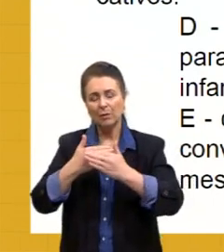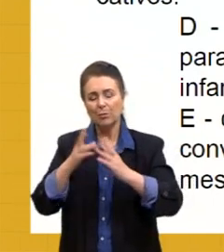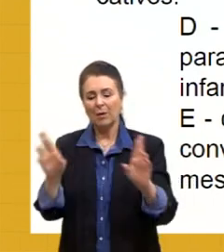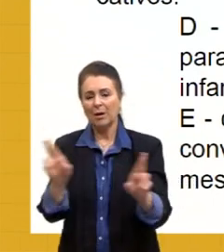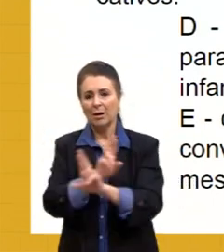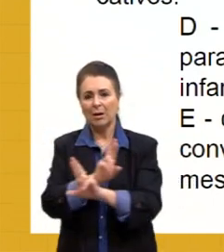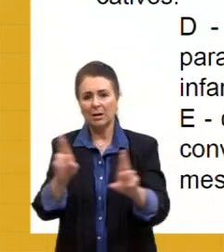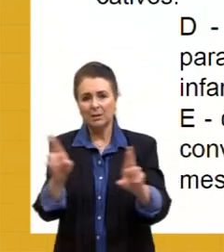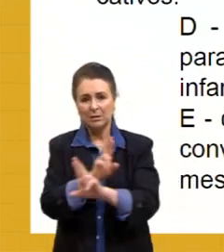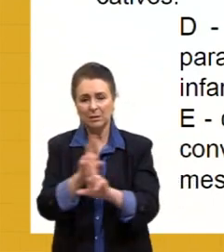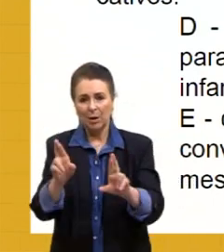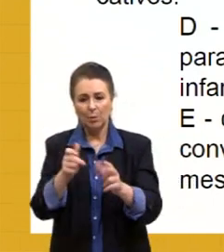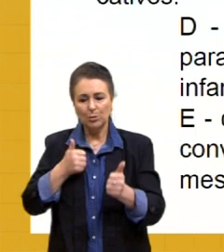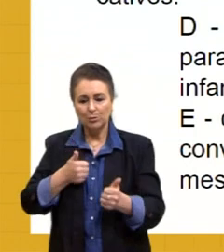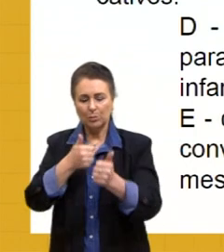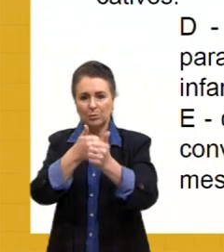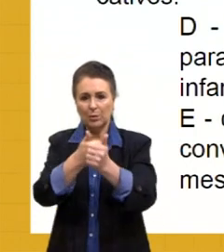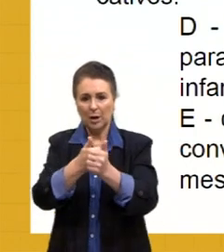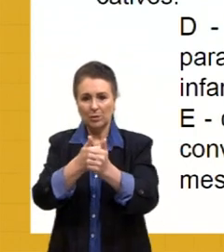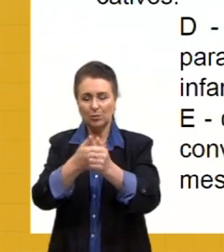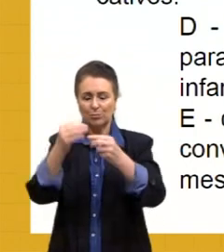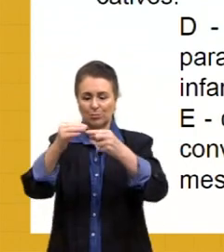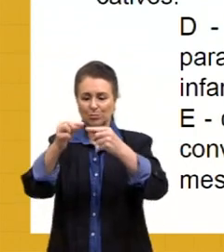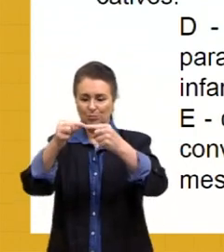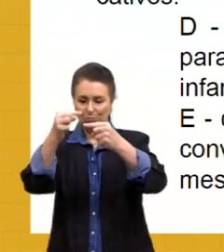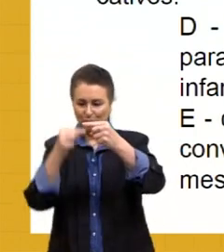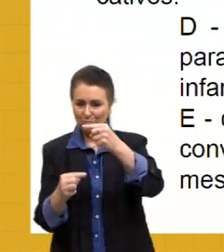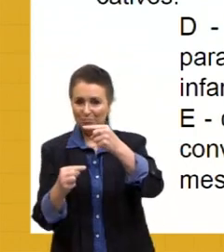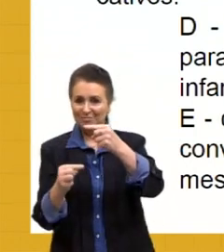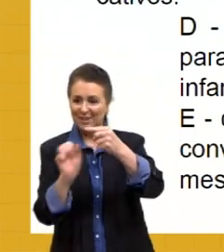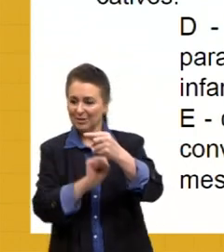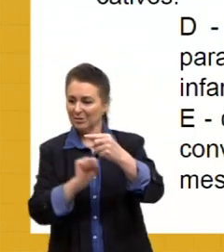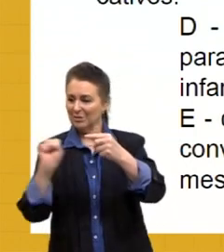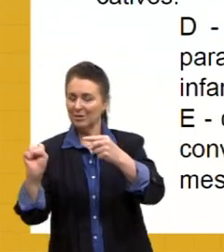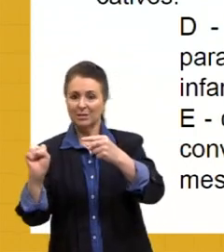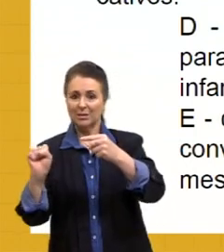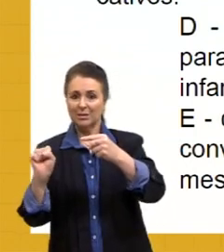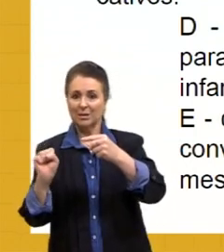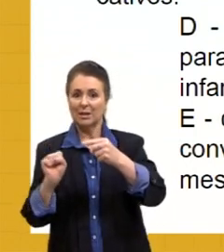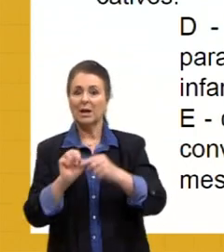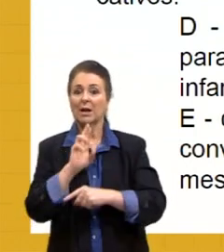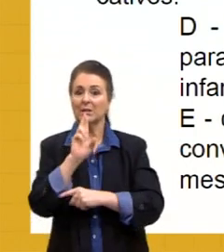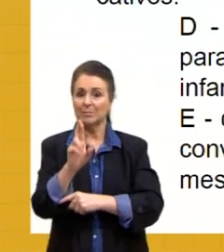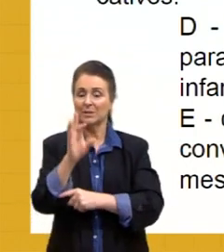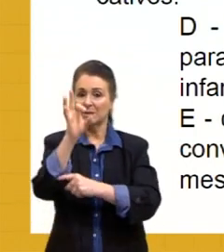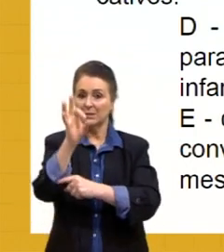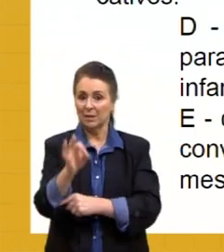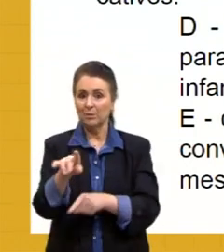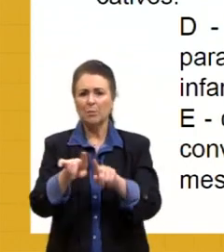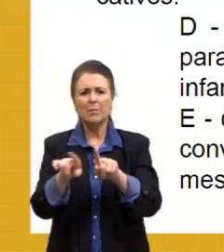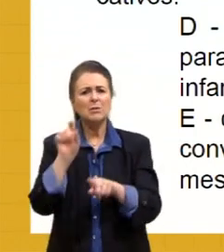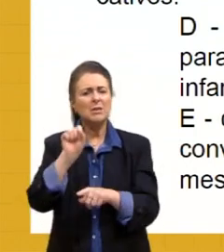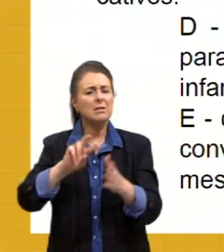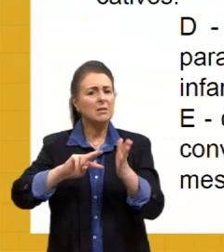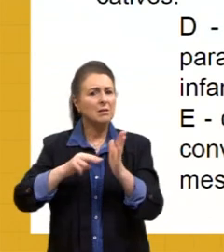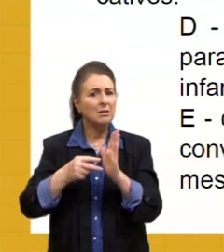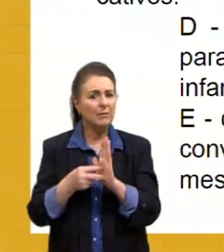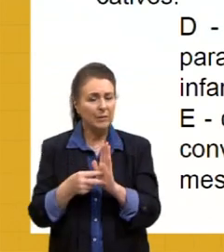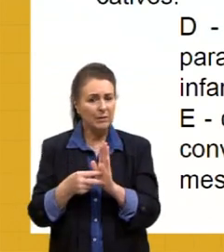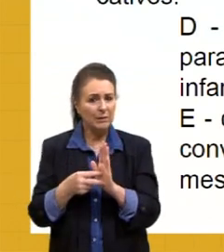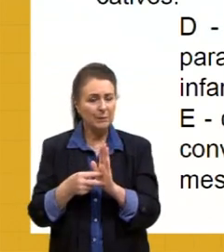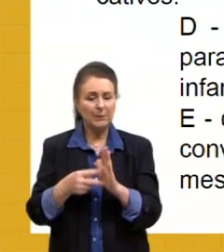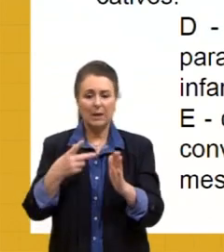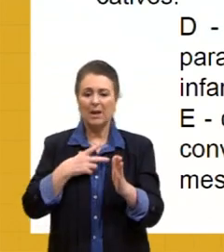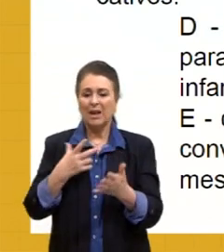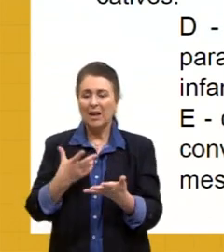e subordinação em relação aos senhores. E essa é a resposta. Mas o que isso quer dizer? De uma certa